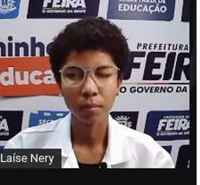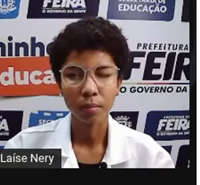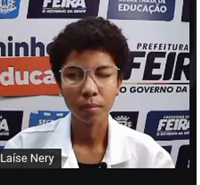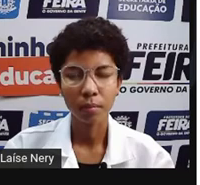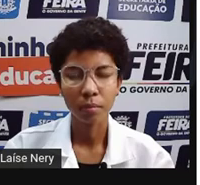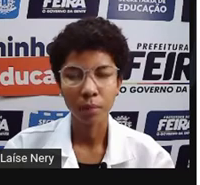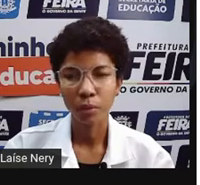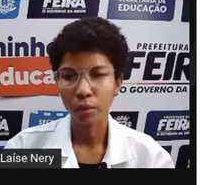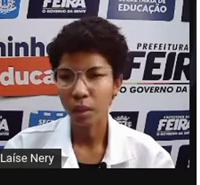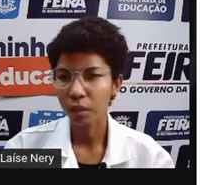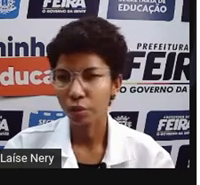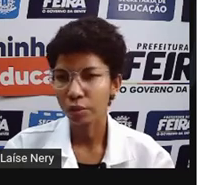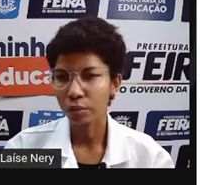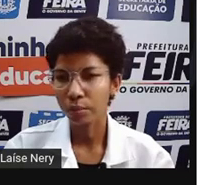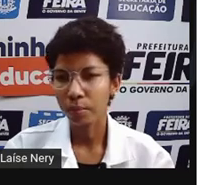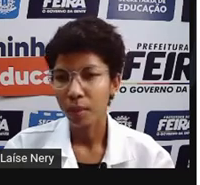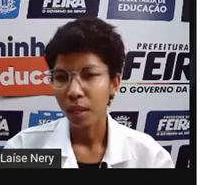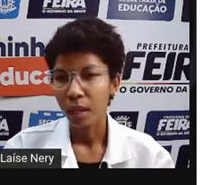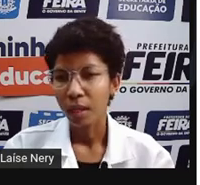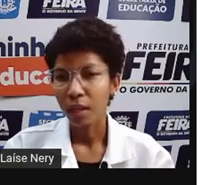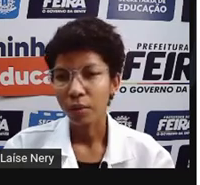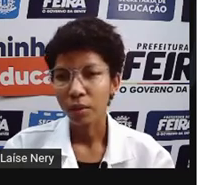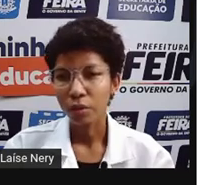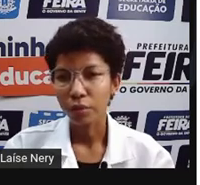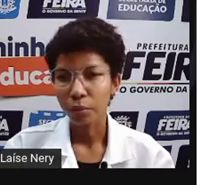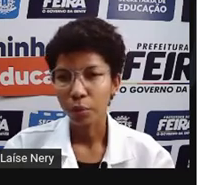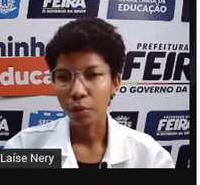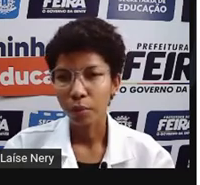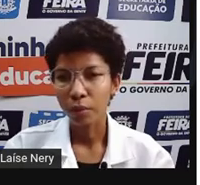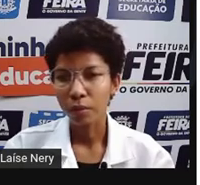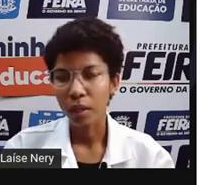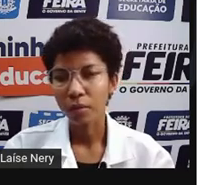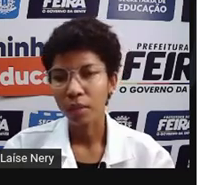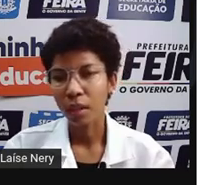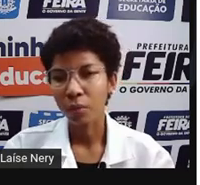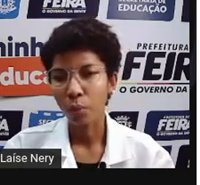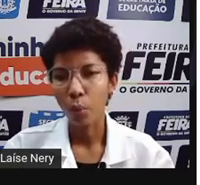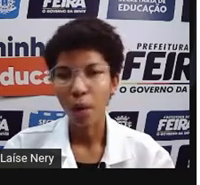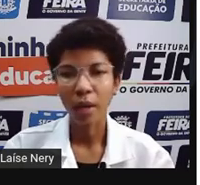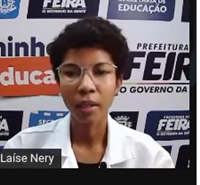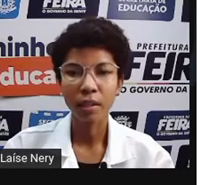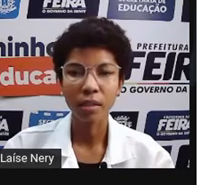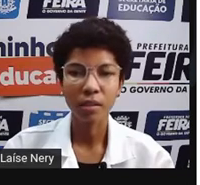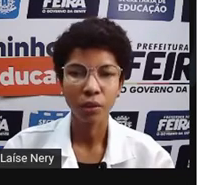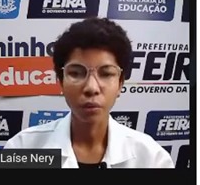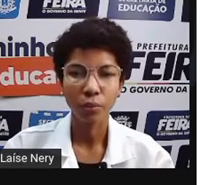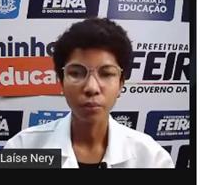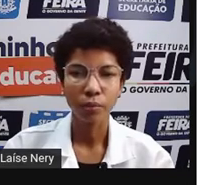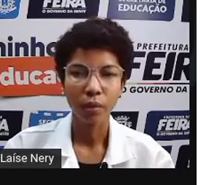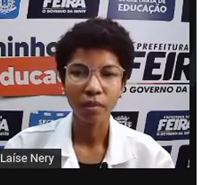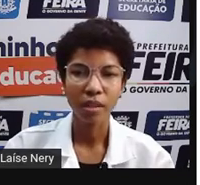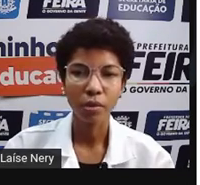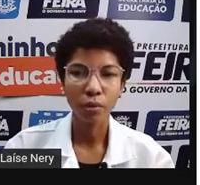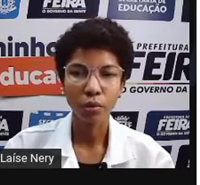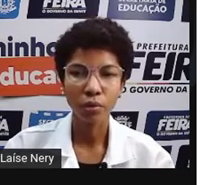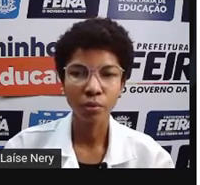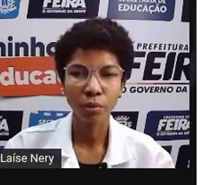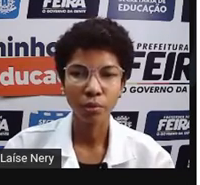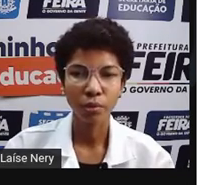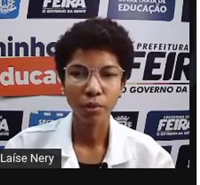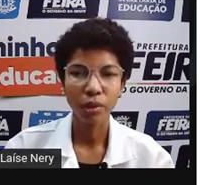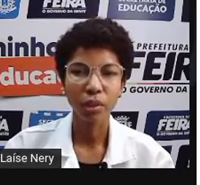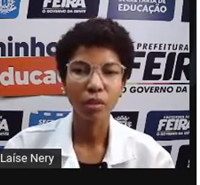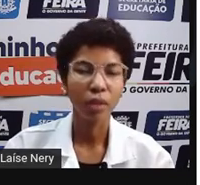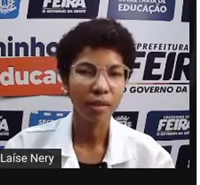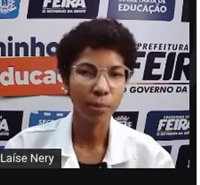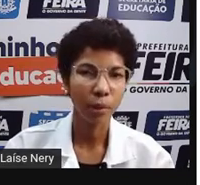450 mil eu acredito. E quando eu divido por mil eu tenho 45. Vai ser o consumo